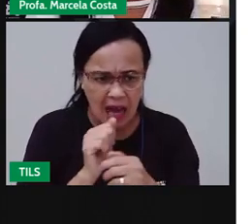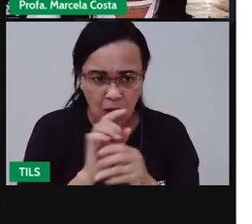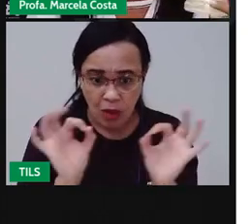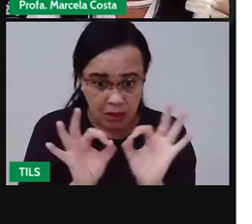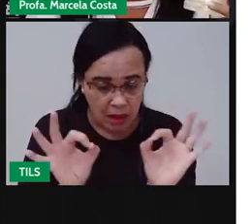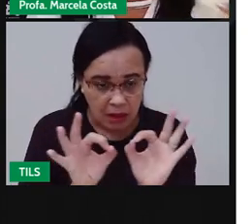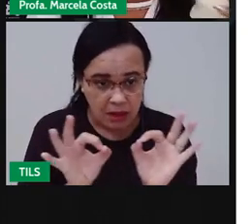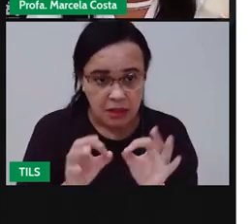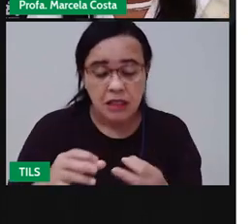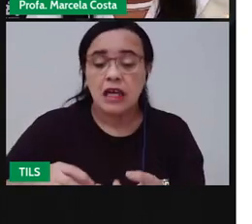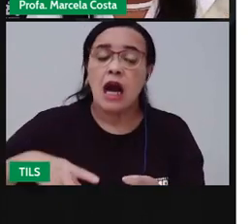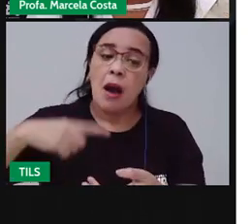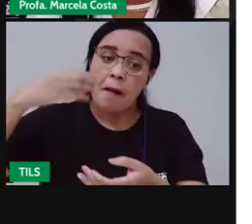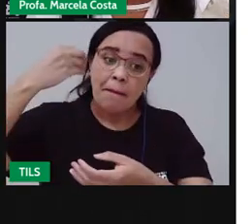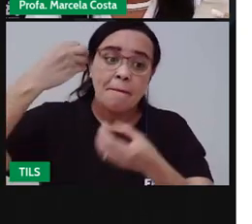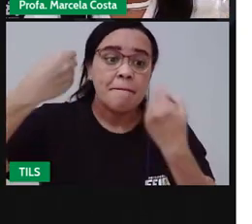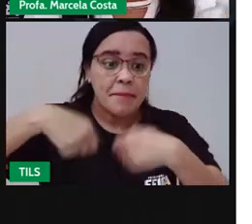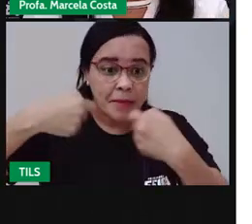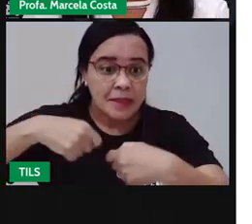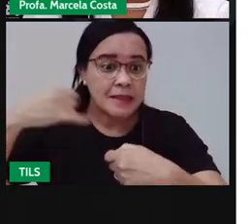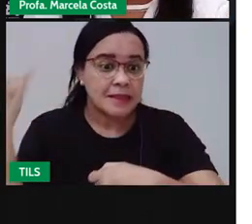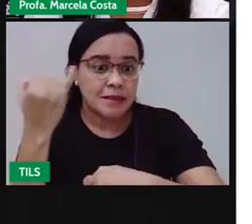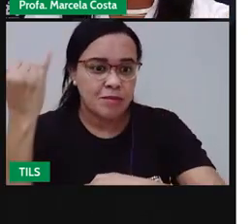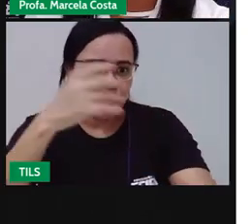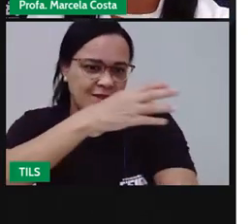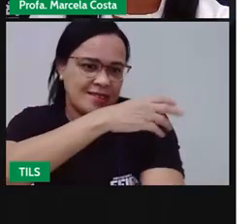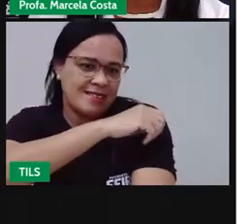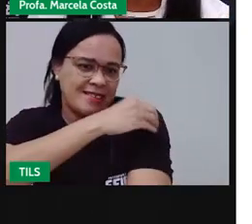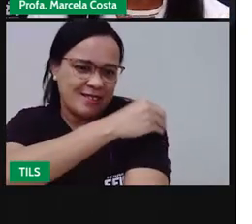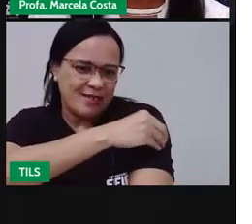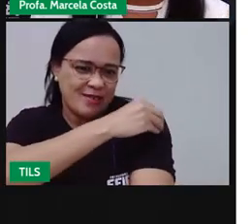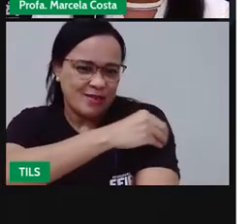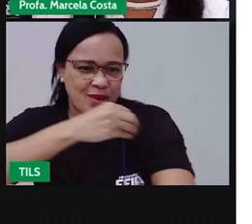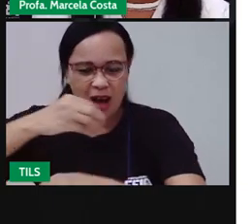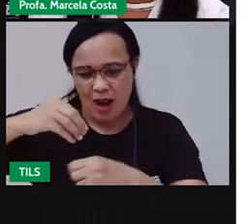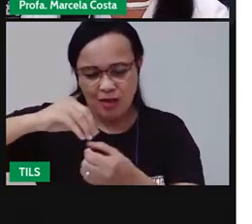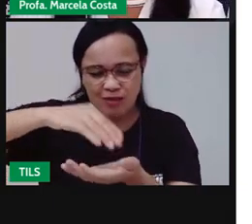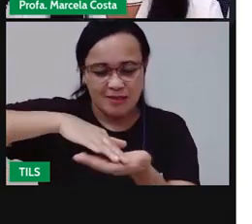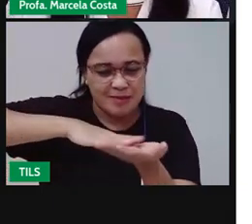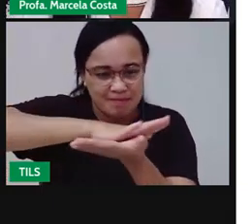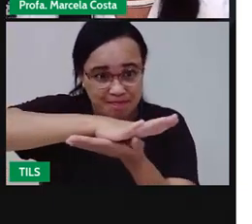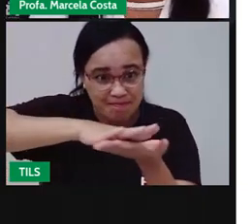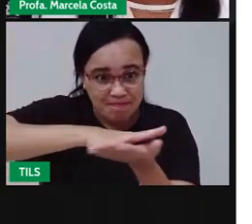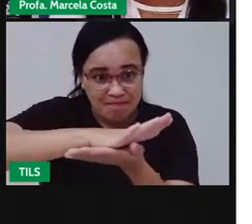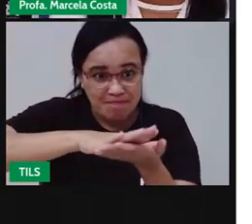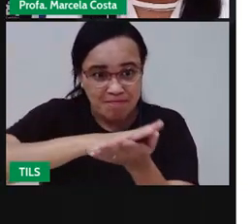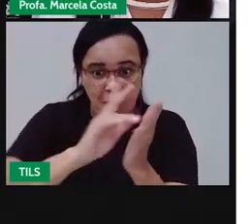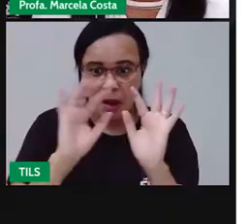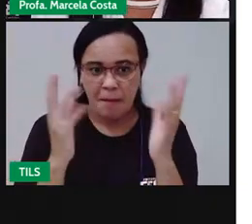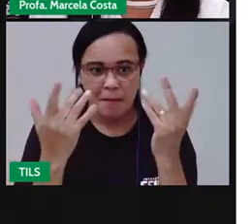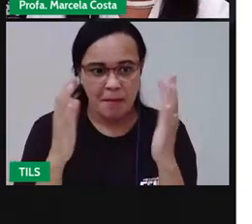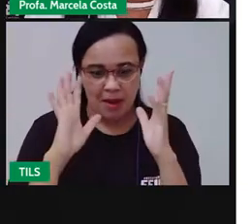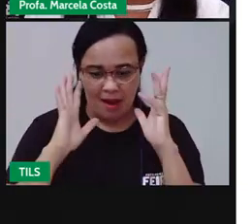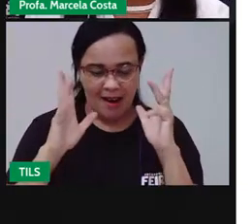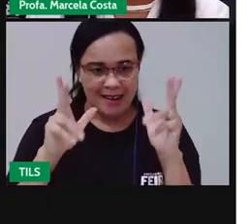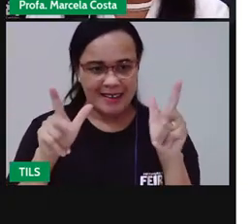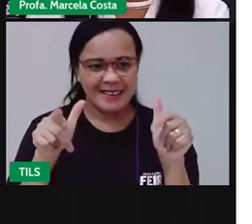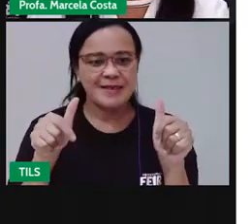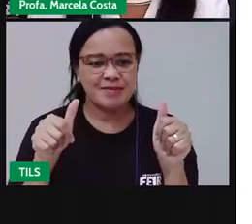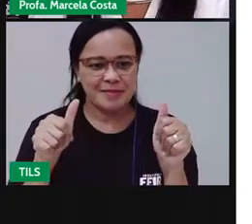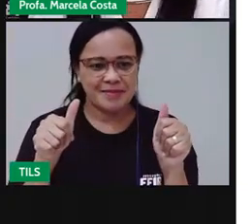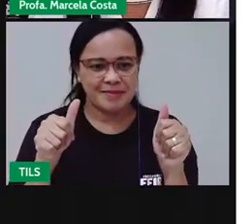para higienizar suas mãos, tá bom? Agora, vamos ver a